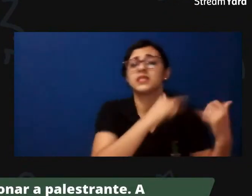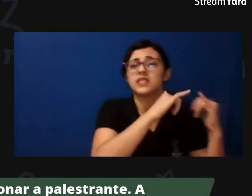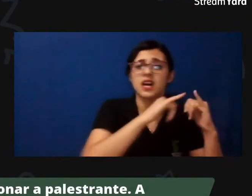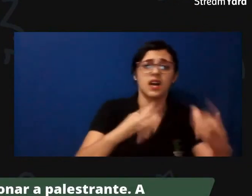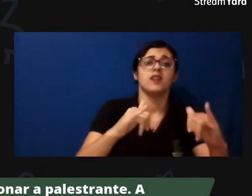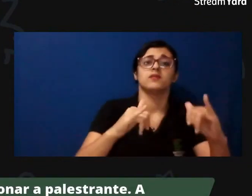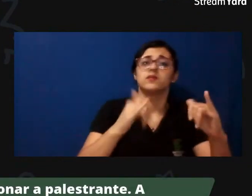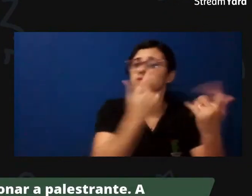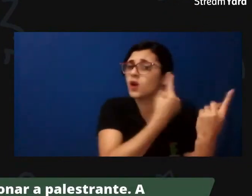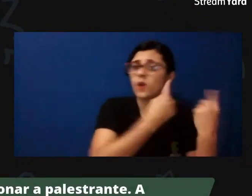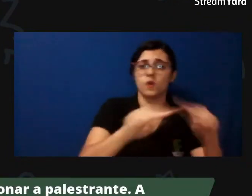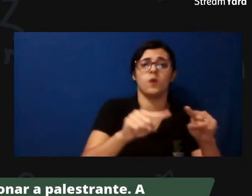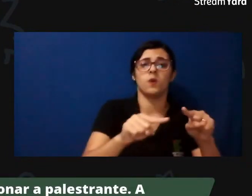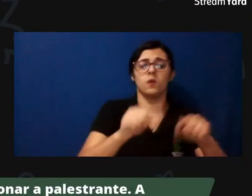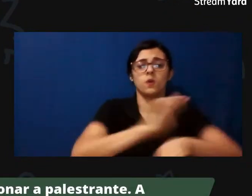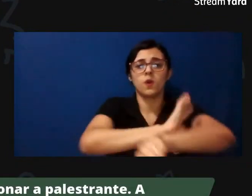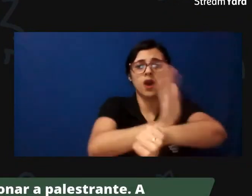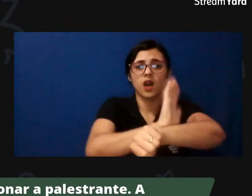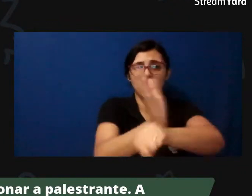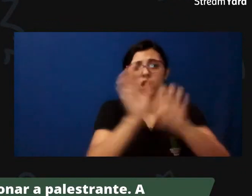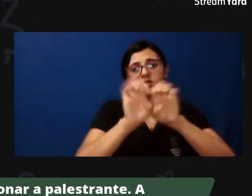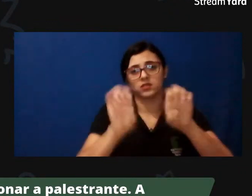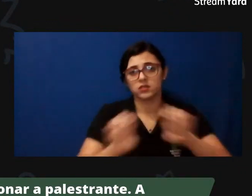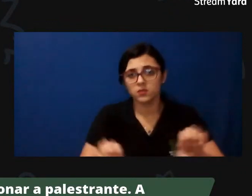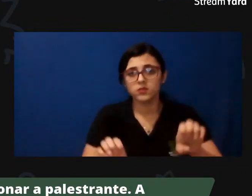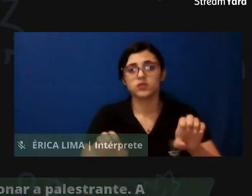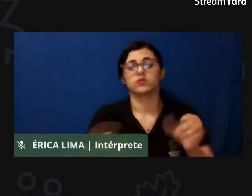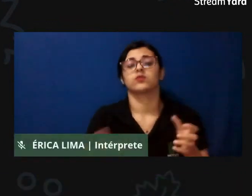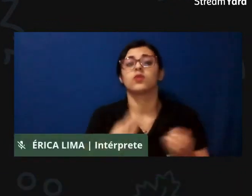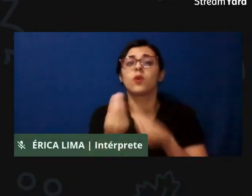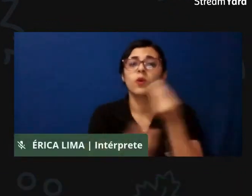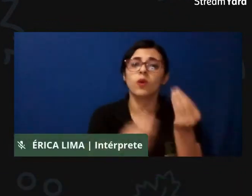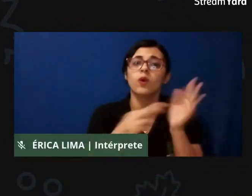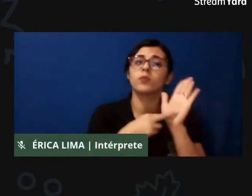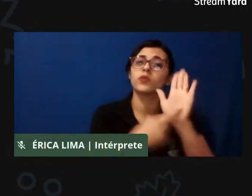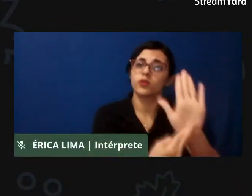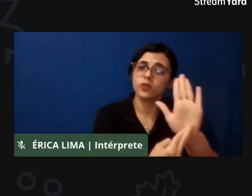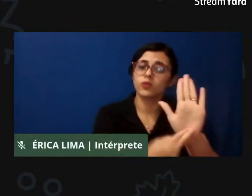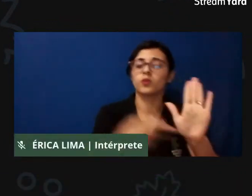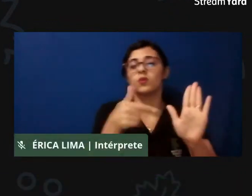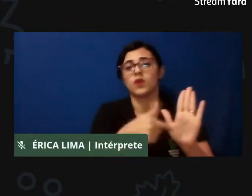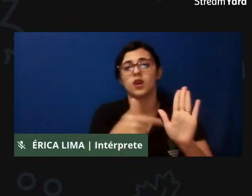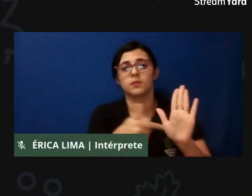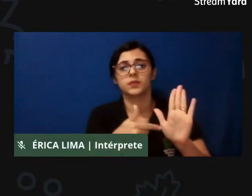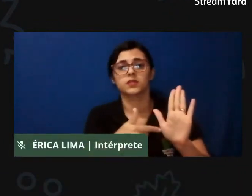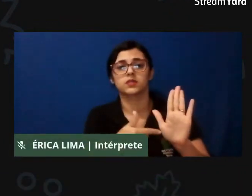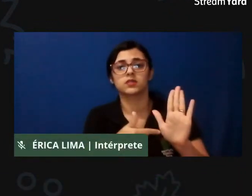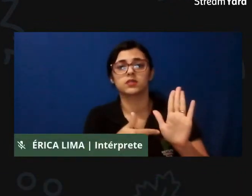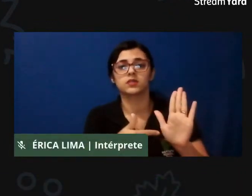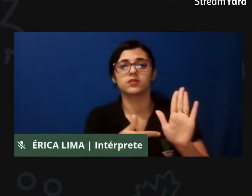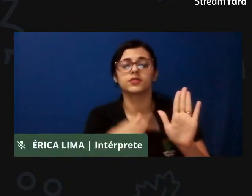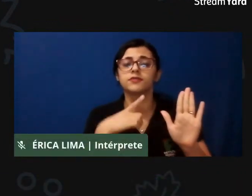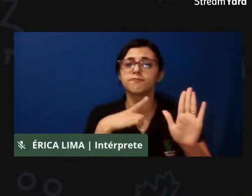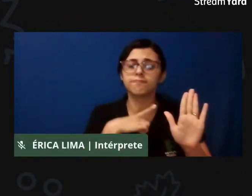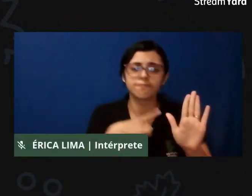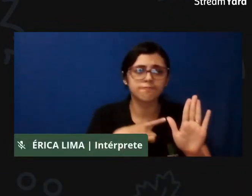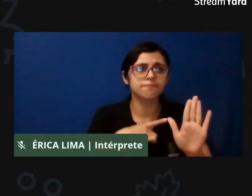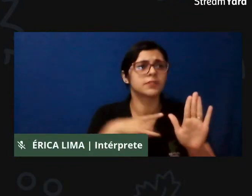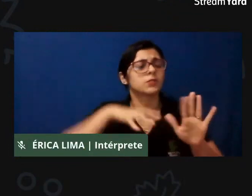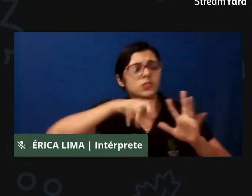como um representante vem buscando